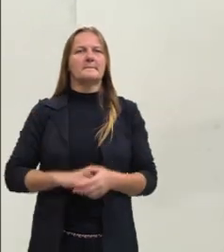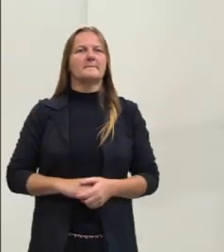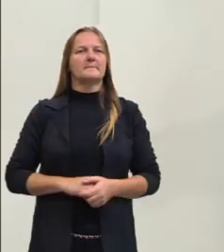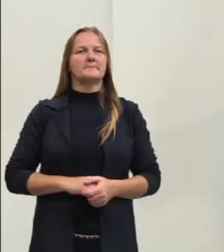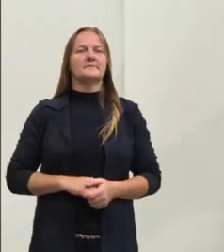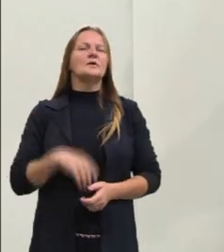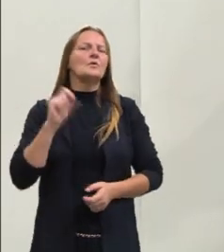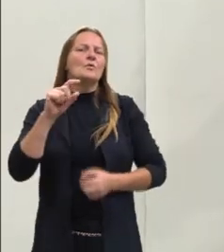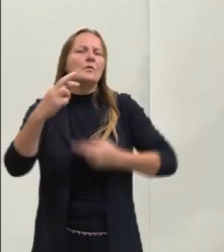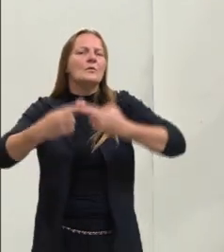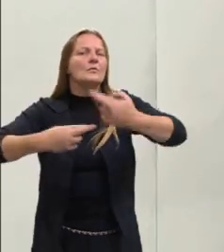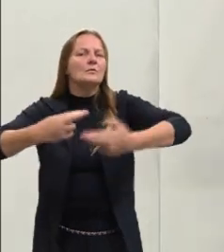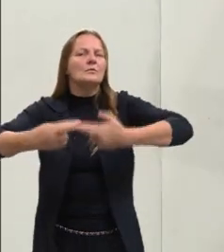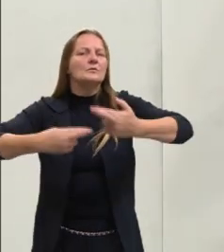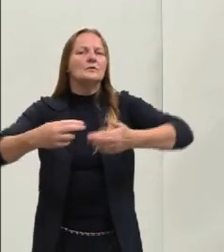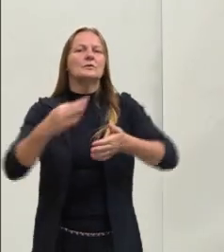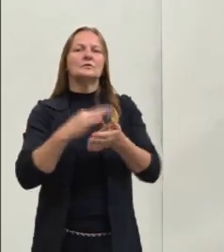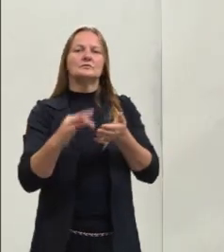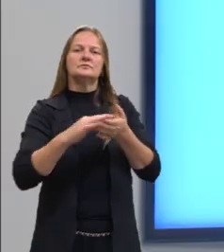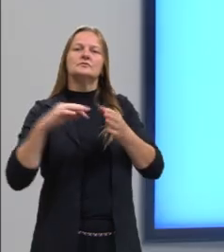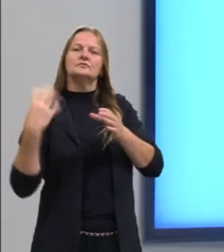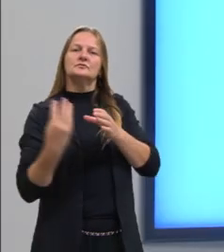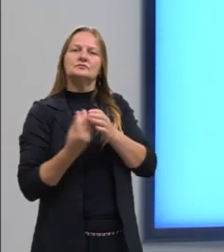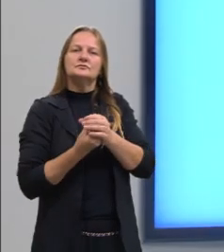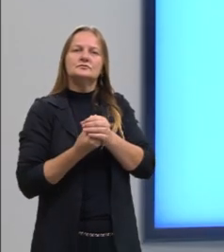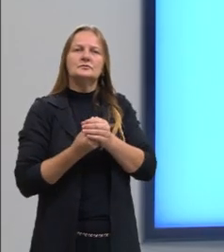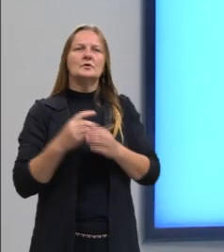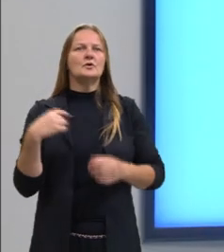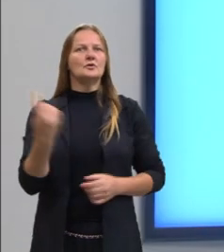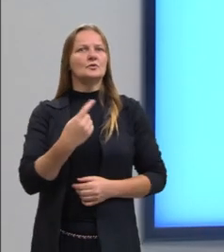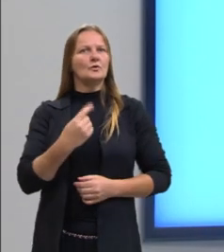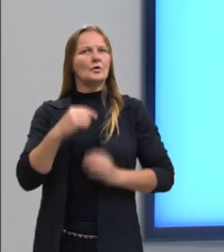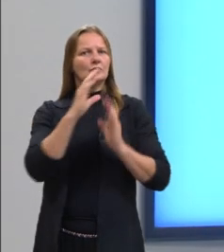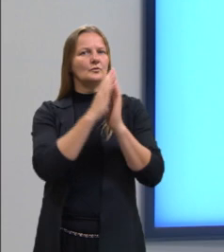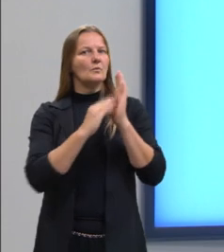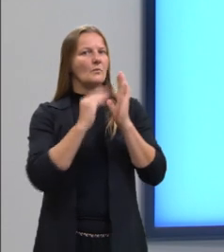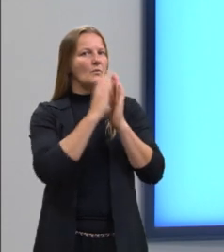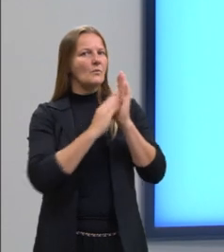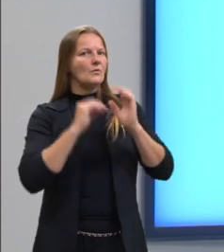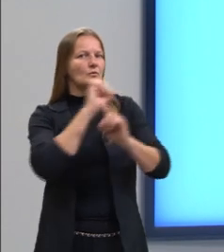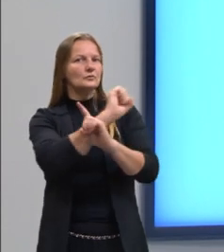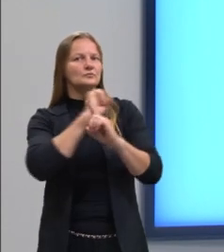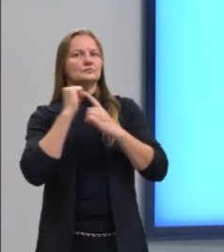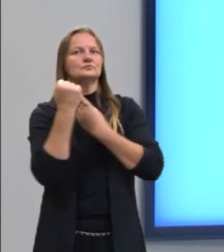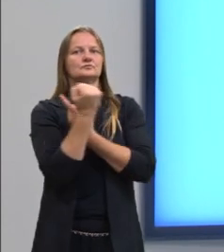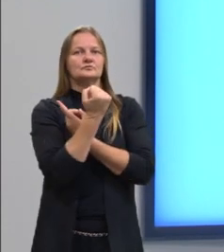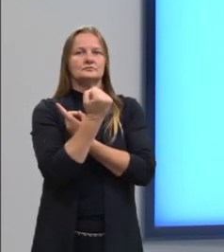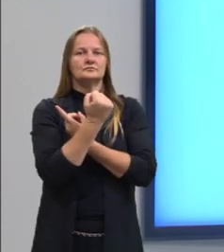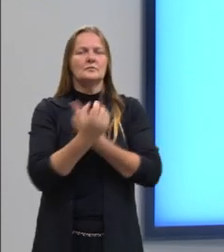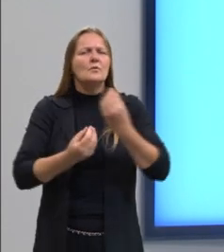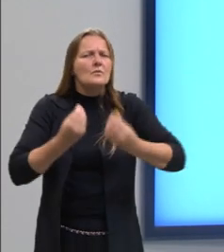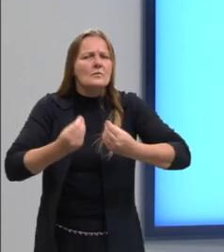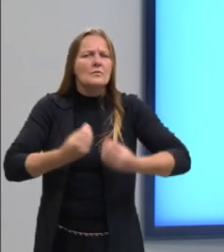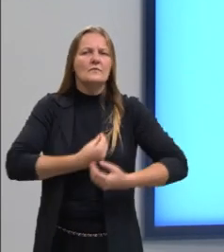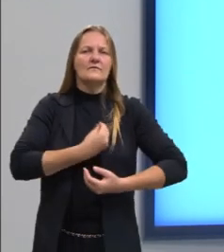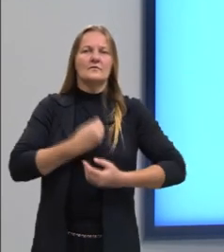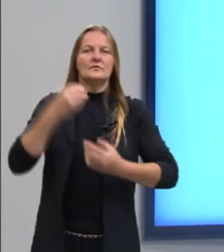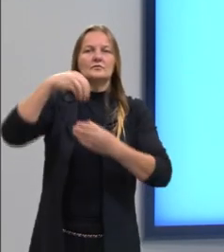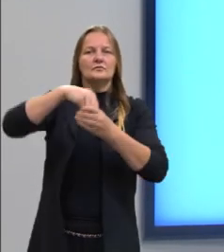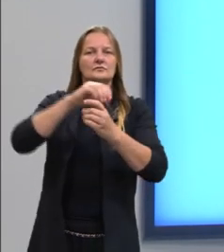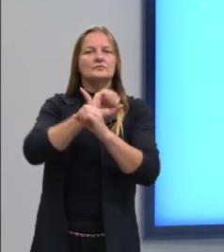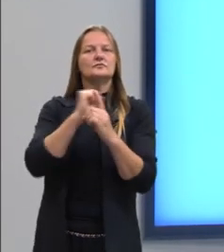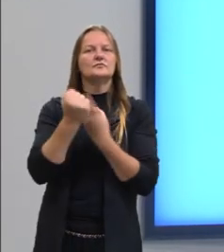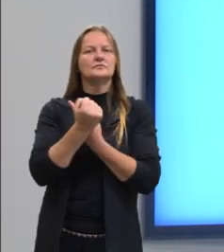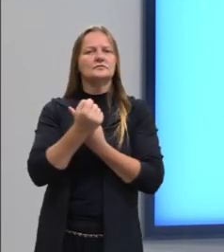Qual a relação de teoria dos conjuntos com o nosso modelo de sociedade? Essa questão é pertinente, visto